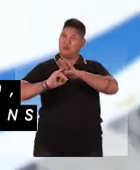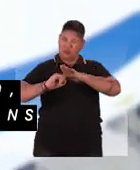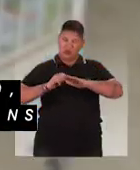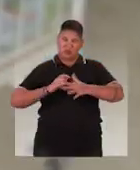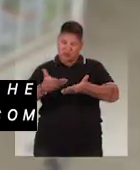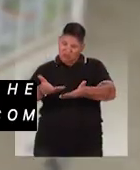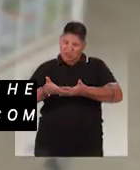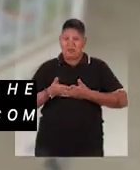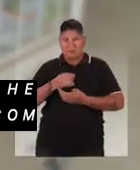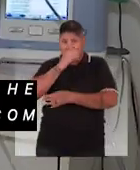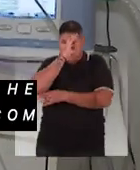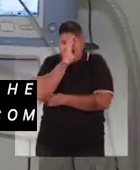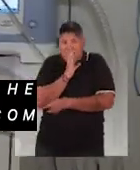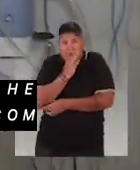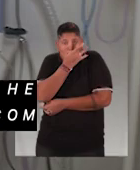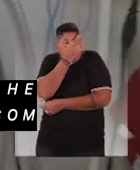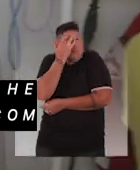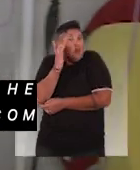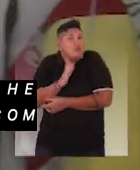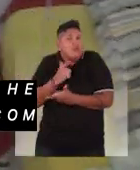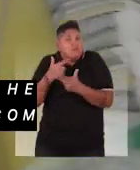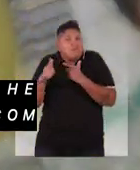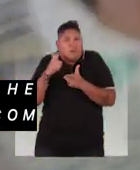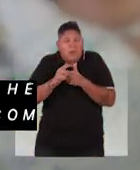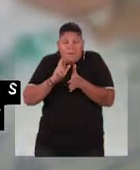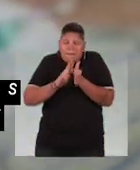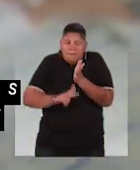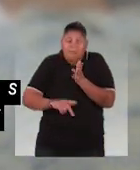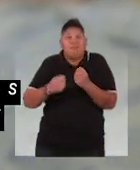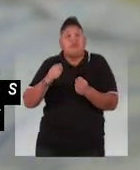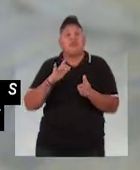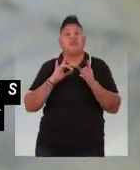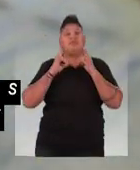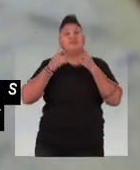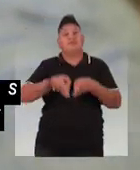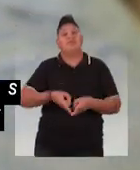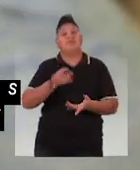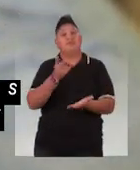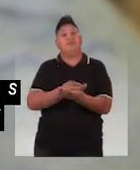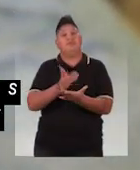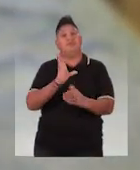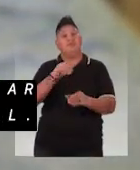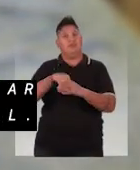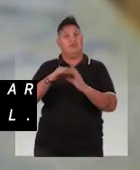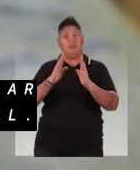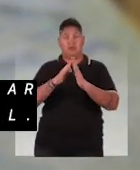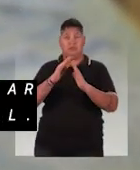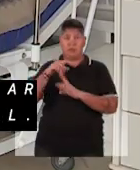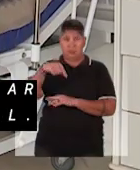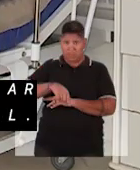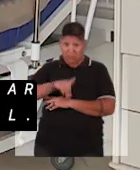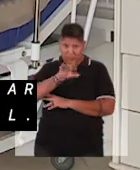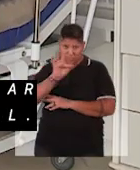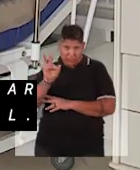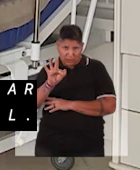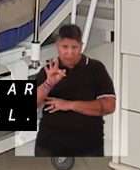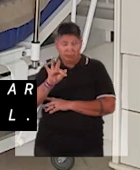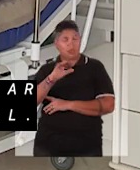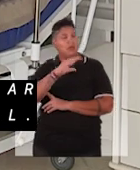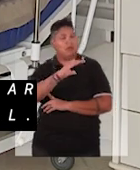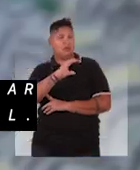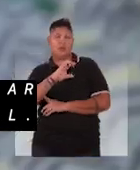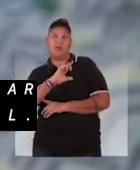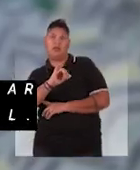fins lucrativos que acolhe de graça crianças com síndromes múltiplas, que necessitam de internação domiciliar no Distrito